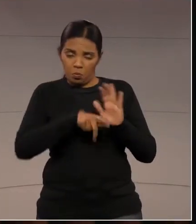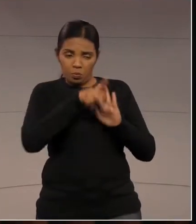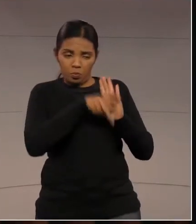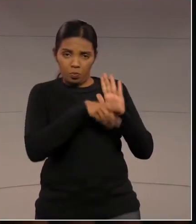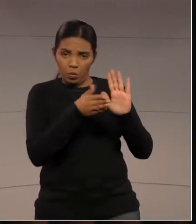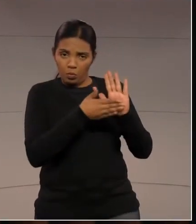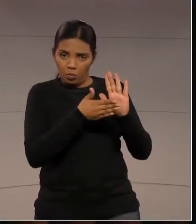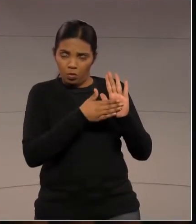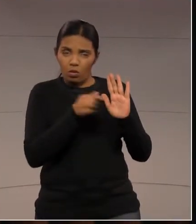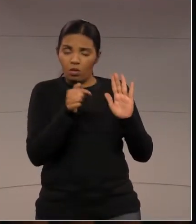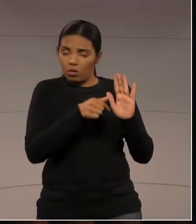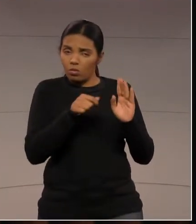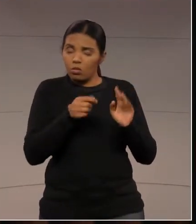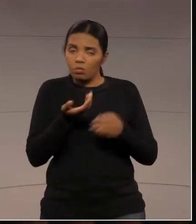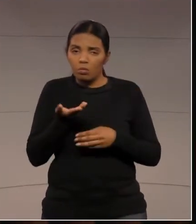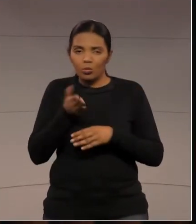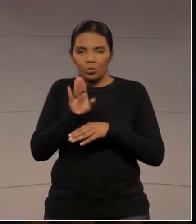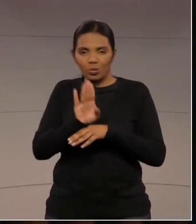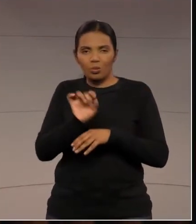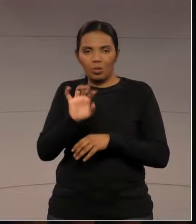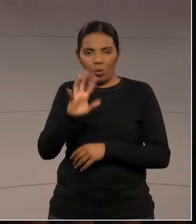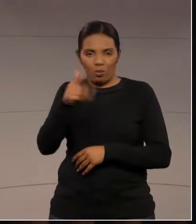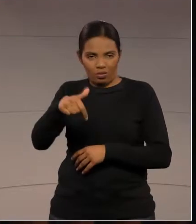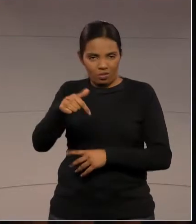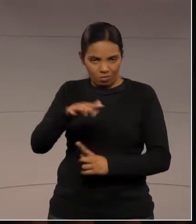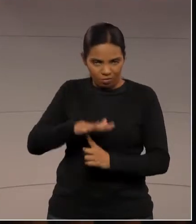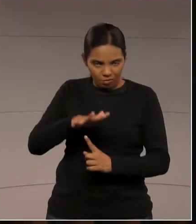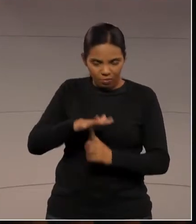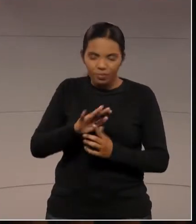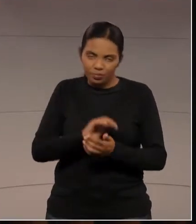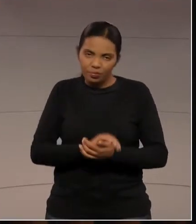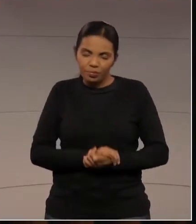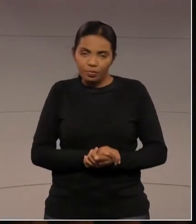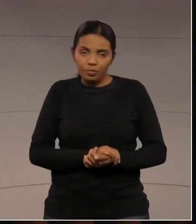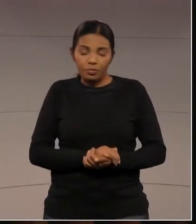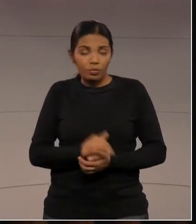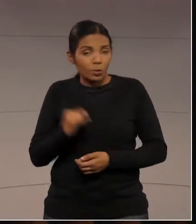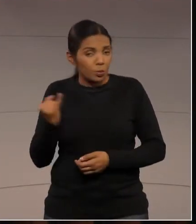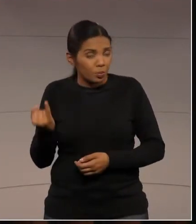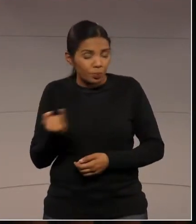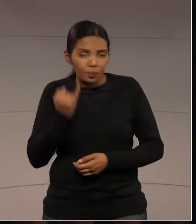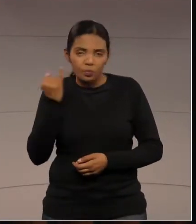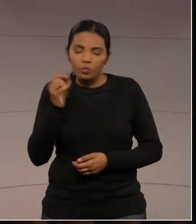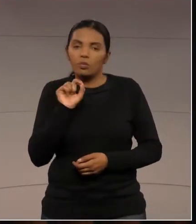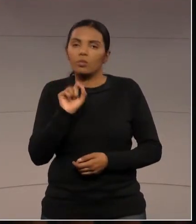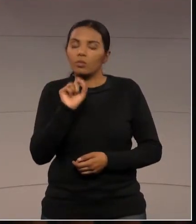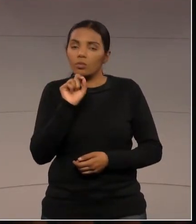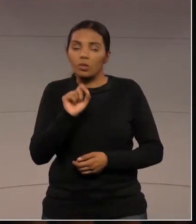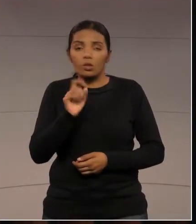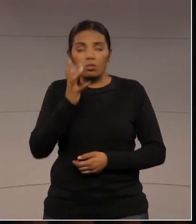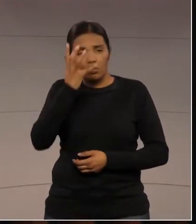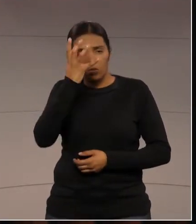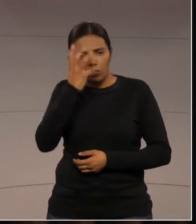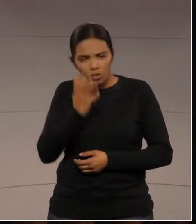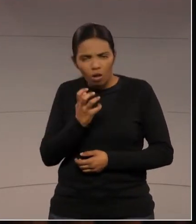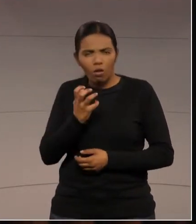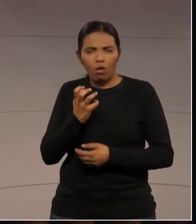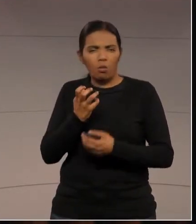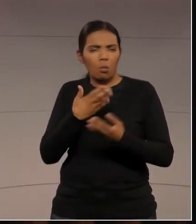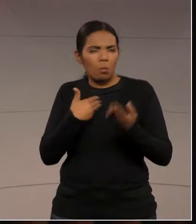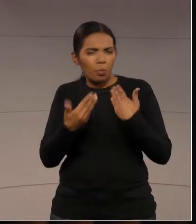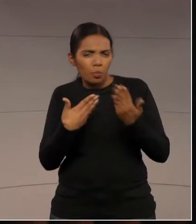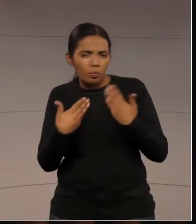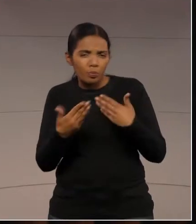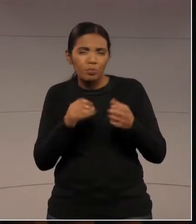esse momento que nós vivemos no Estado. Então, é fundamental que a serenidade, que o diálogo possa continuar